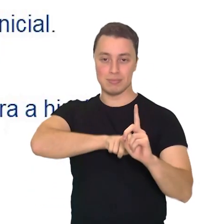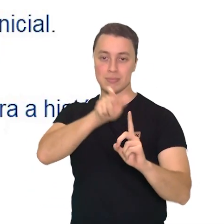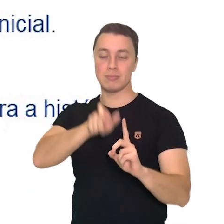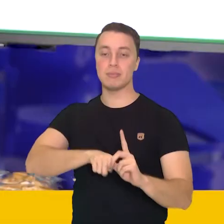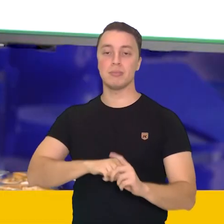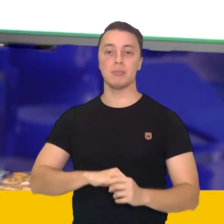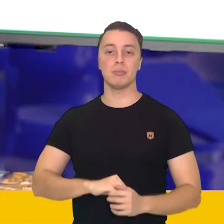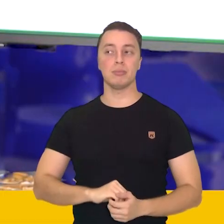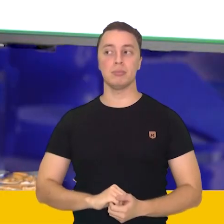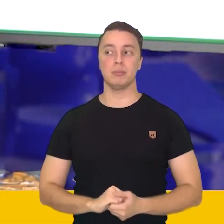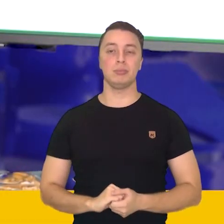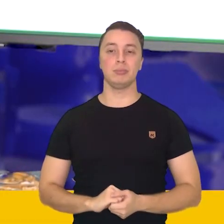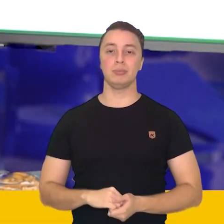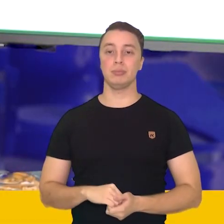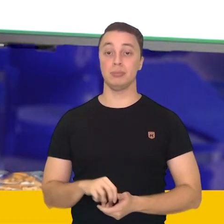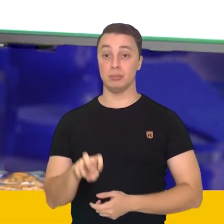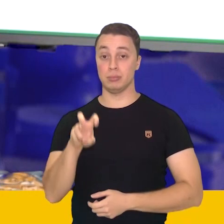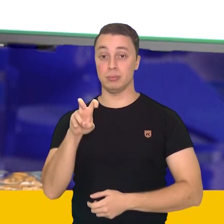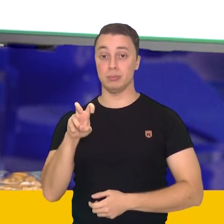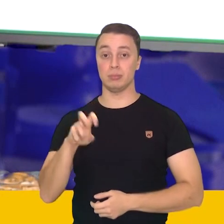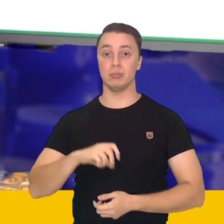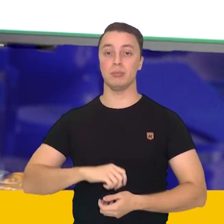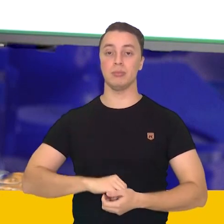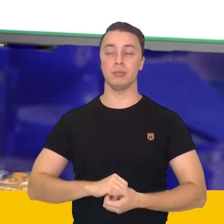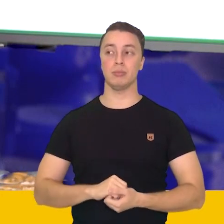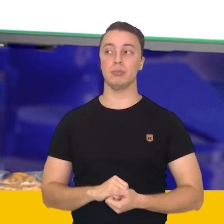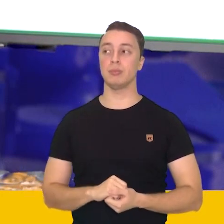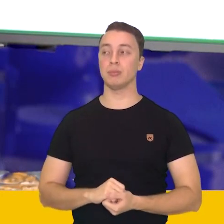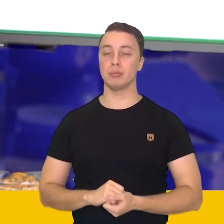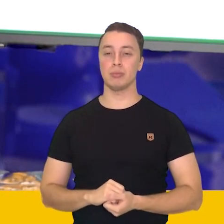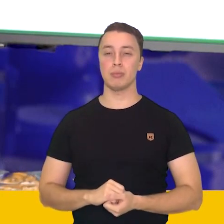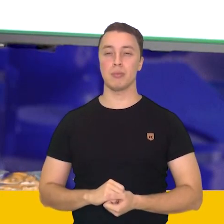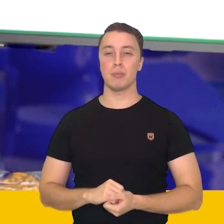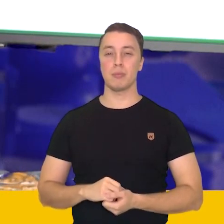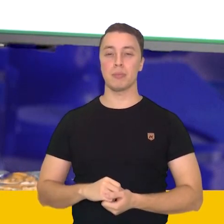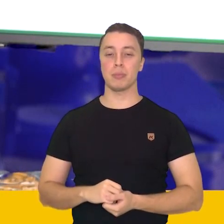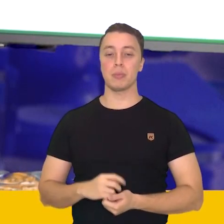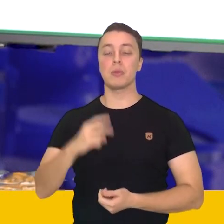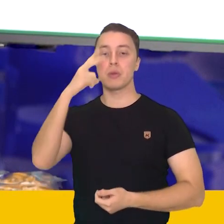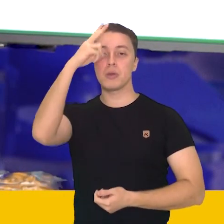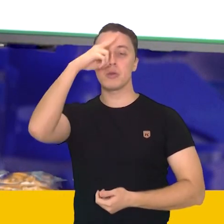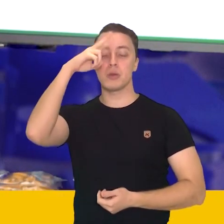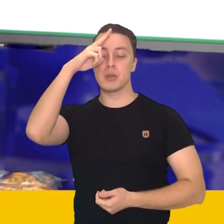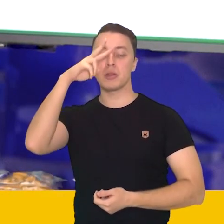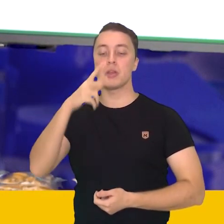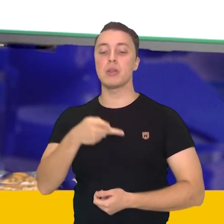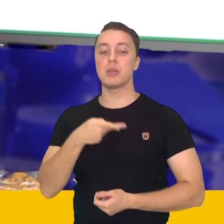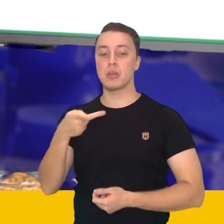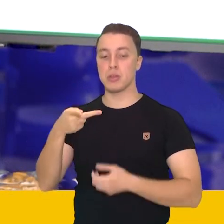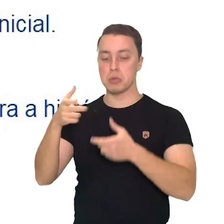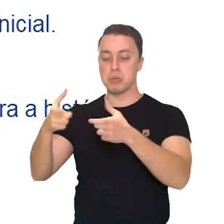5. A história contada num... Quem sabe me responda essa?